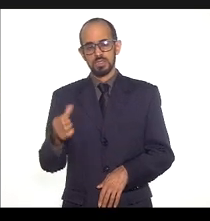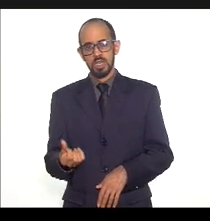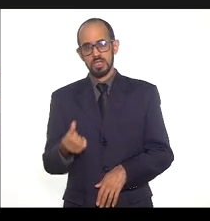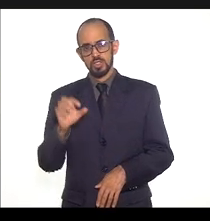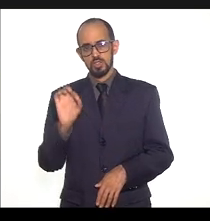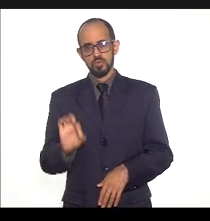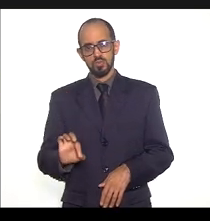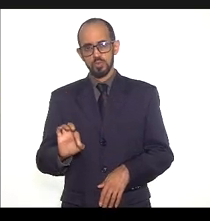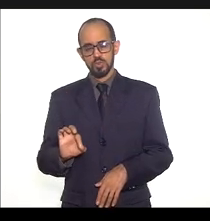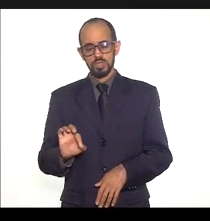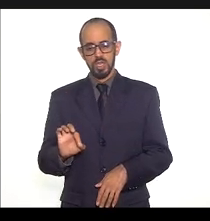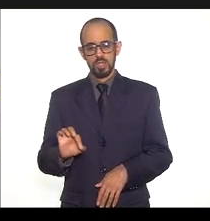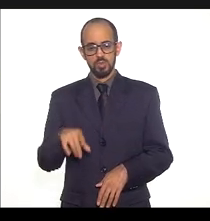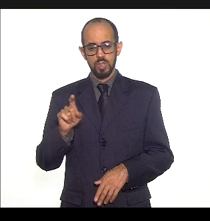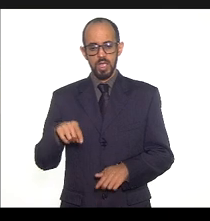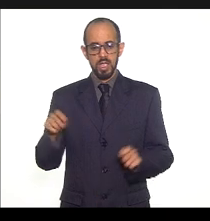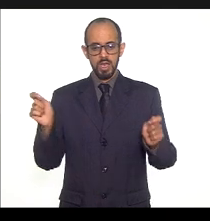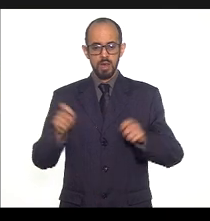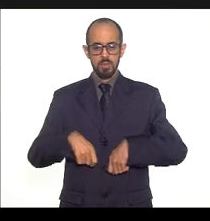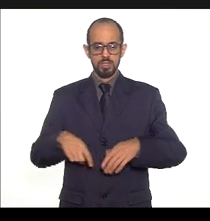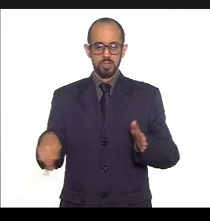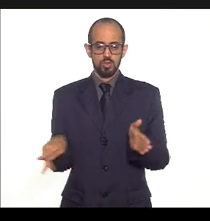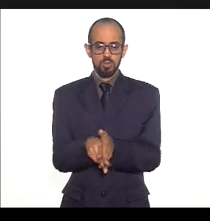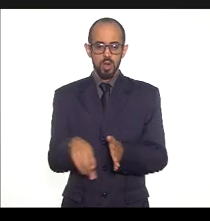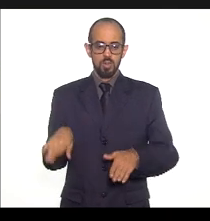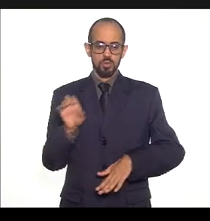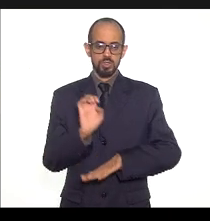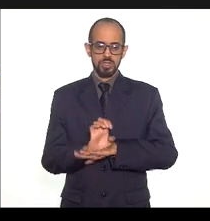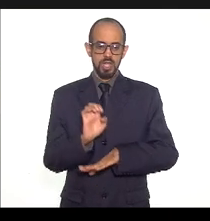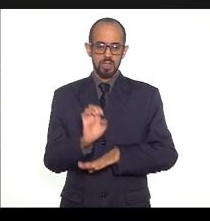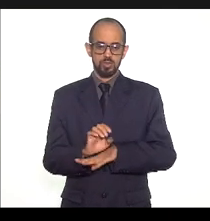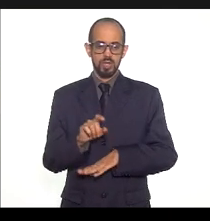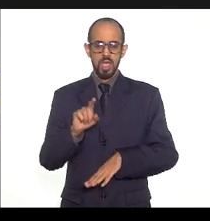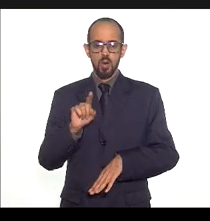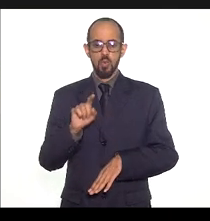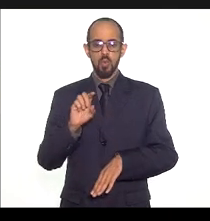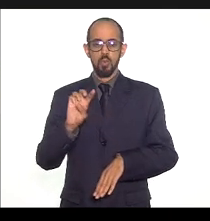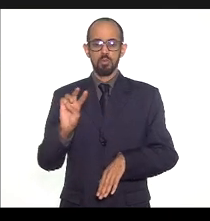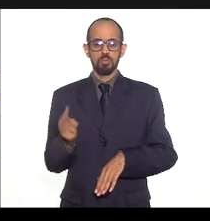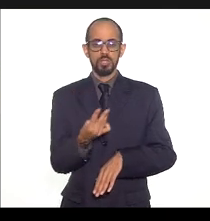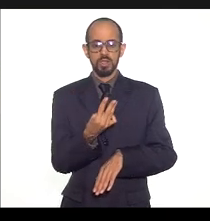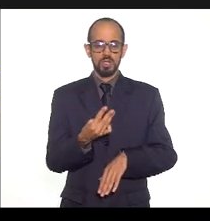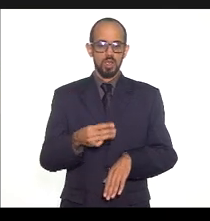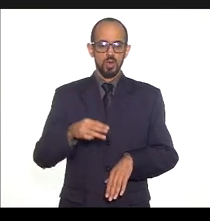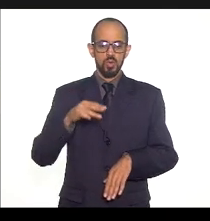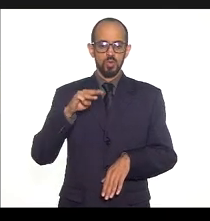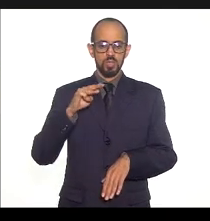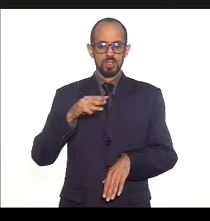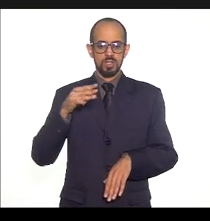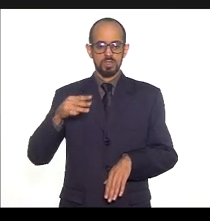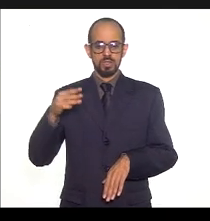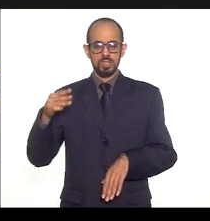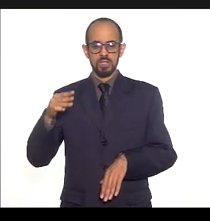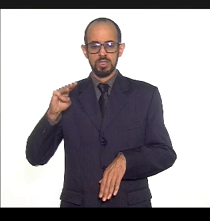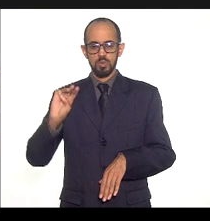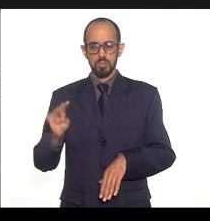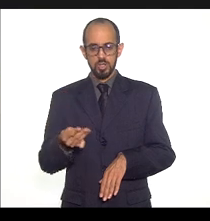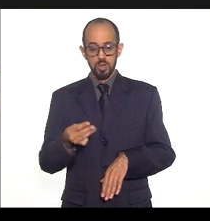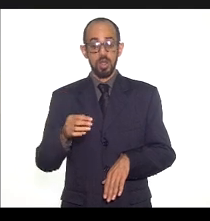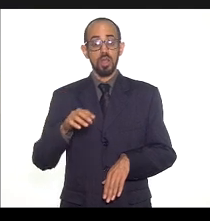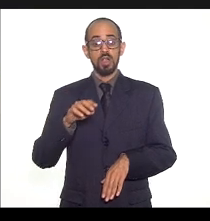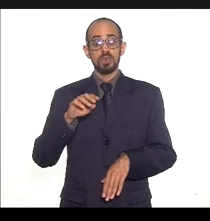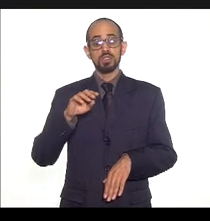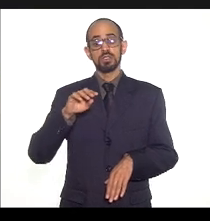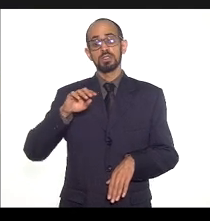foram recursos do tesouro estadual que equivalem a 1 milhão 375 milhões 908